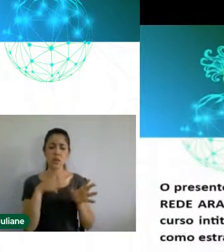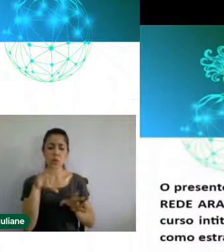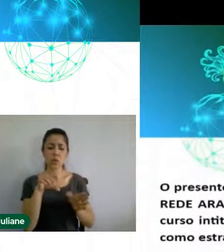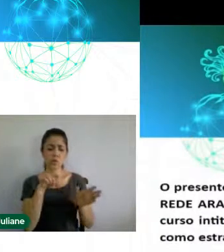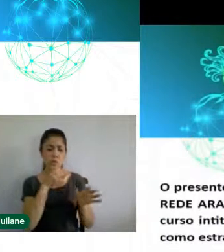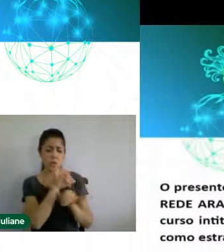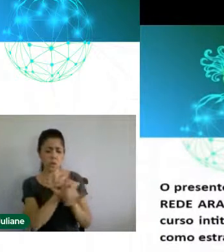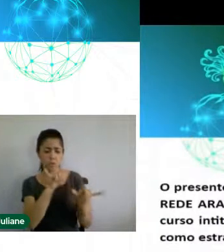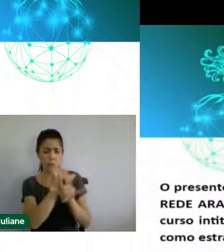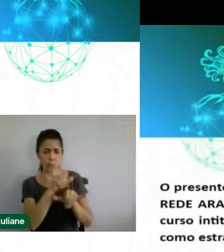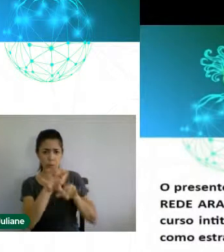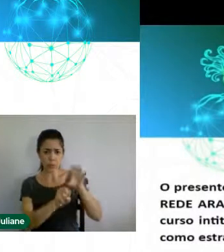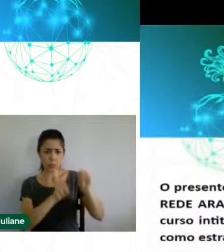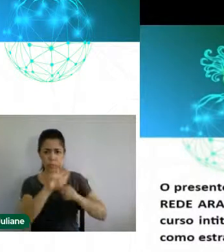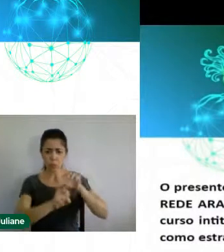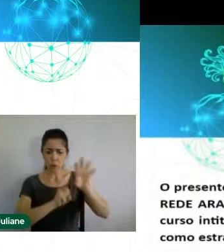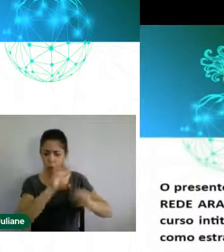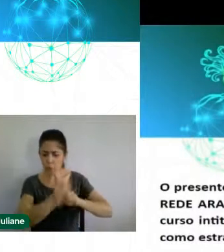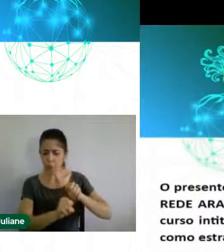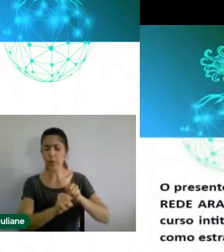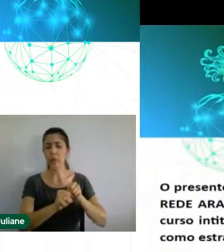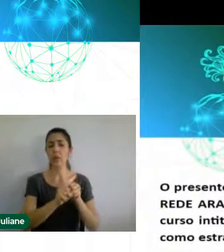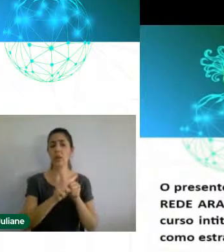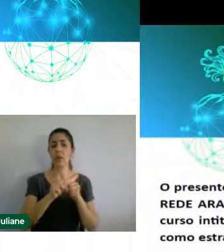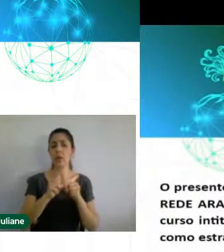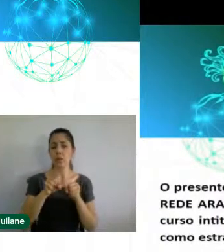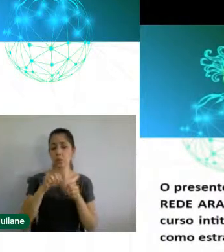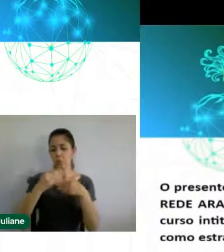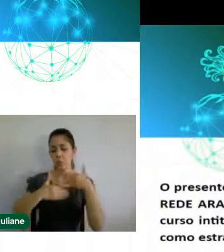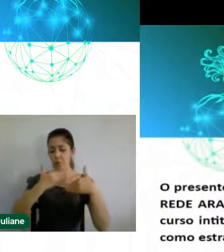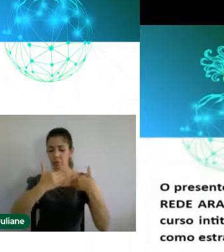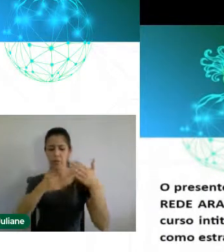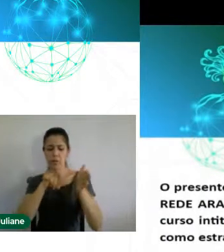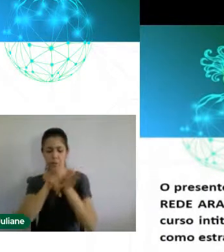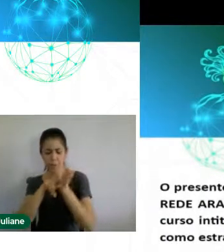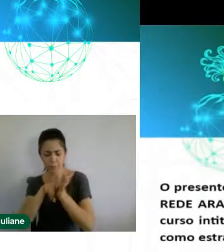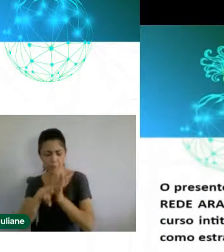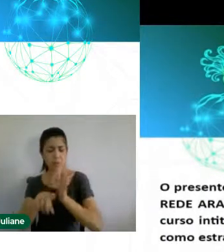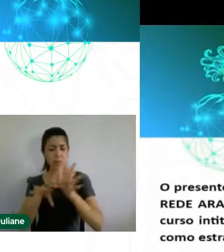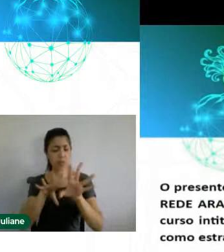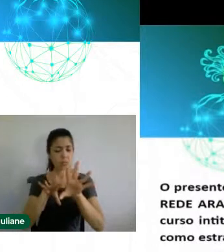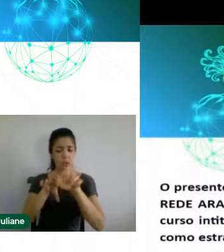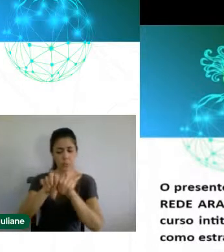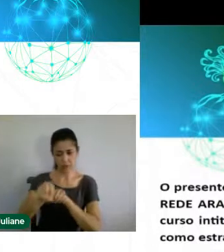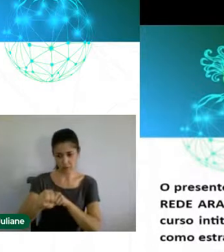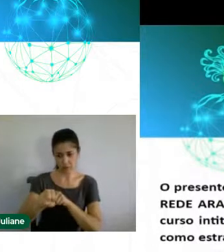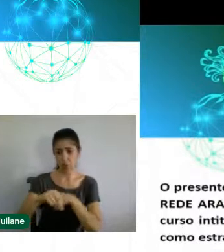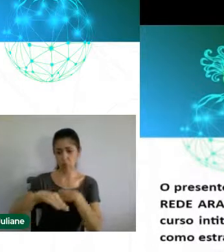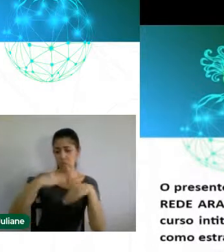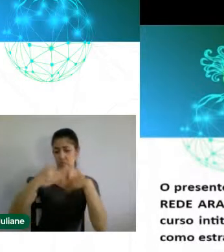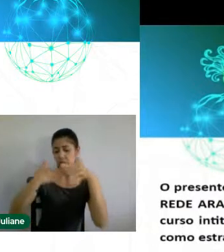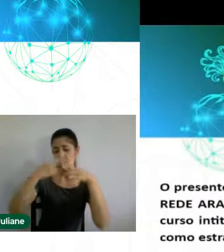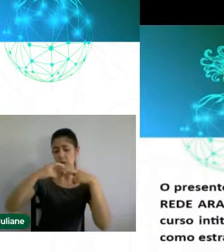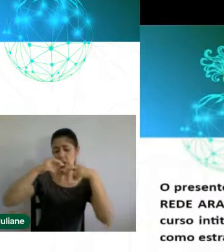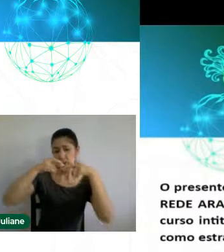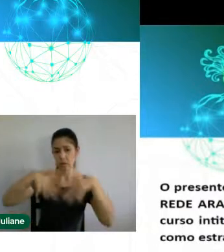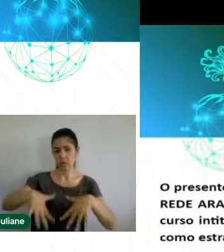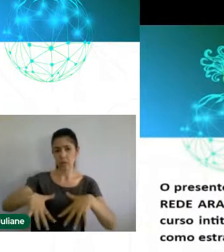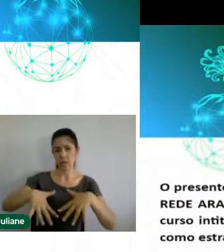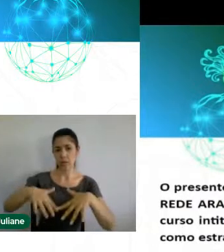de pesquisa-formação desenvolvido pela Rede Araucárias, Educação Ambiental, no campus